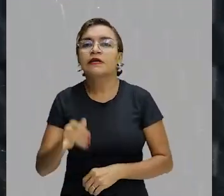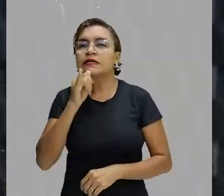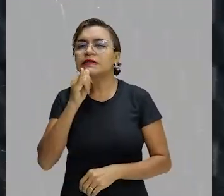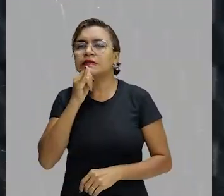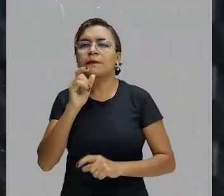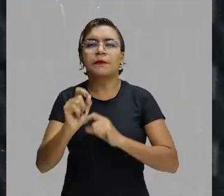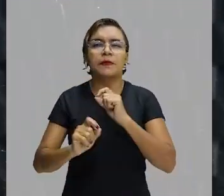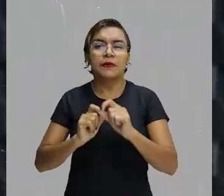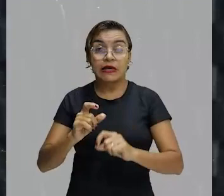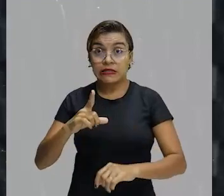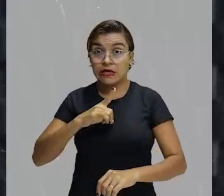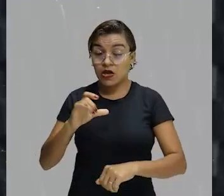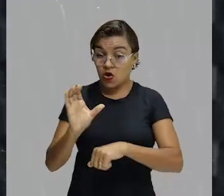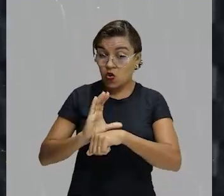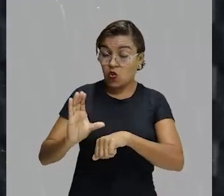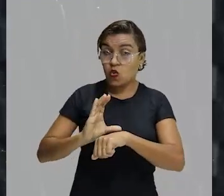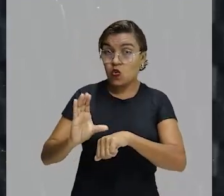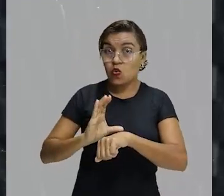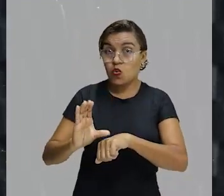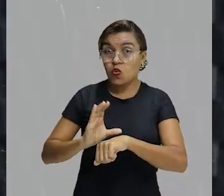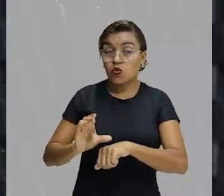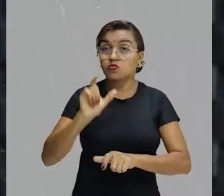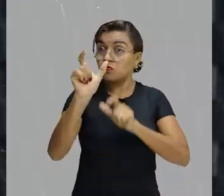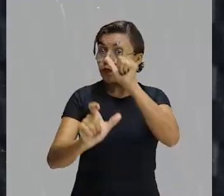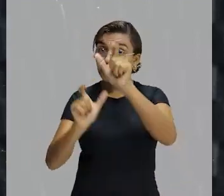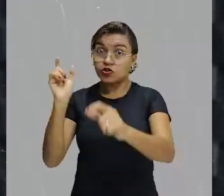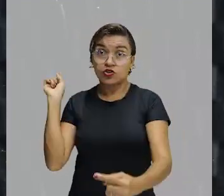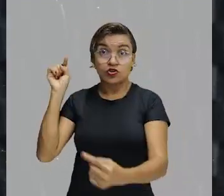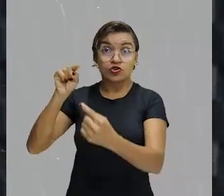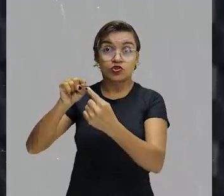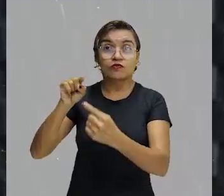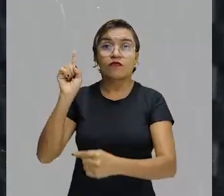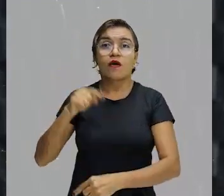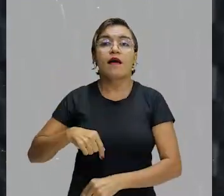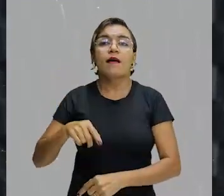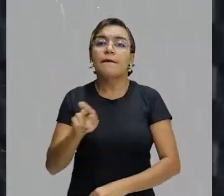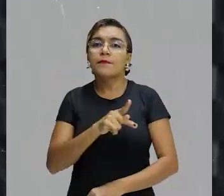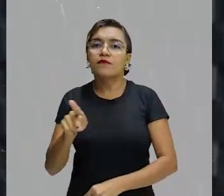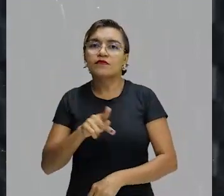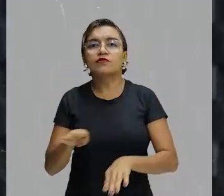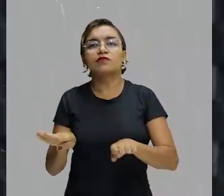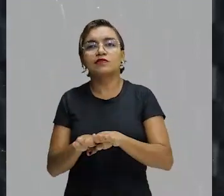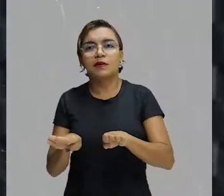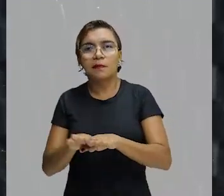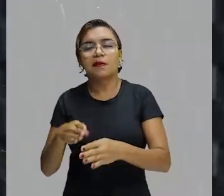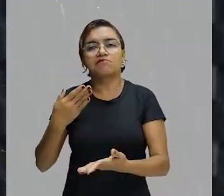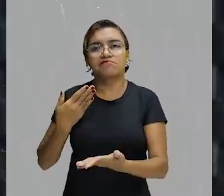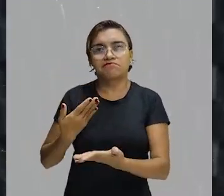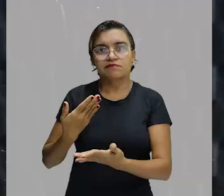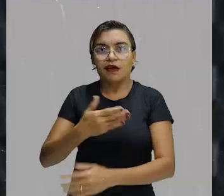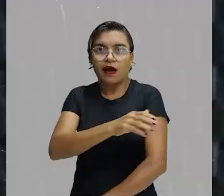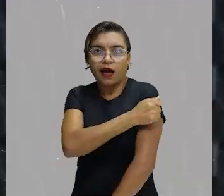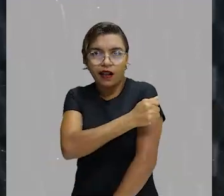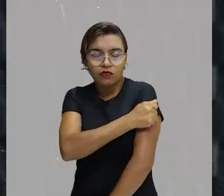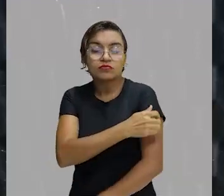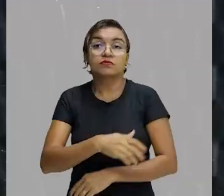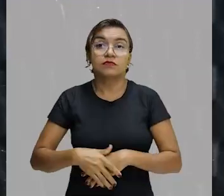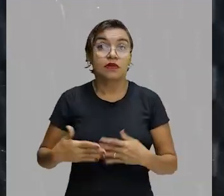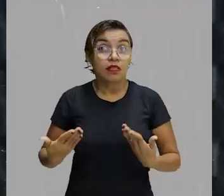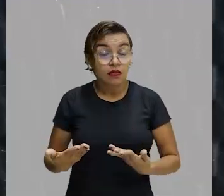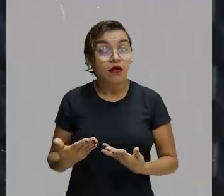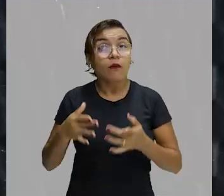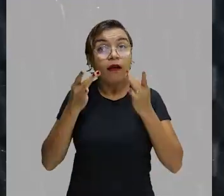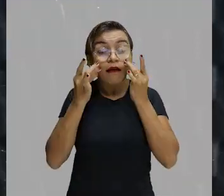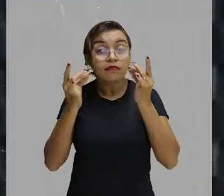ele traz cursos onde o público-alvo são também os professores e os estudantes. Então, muita atenção a